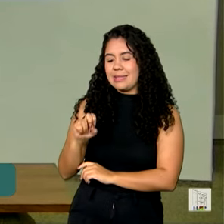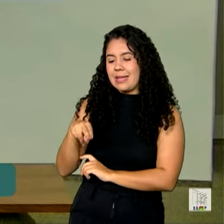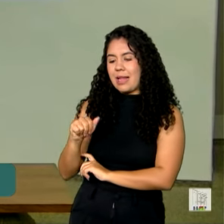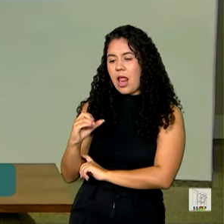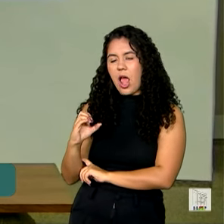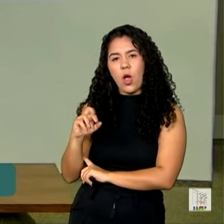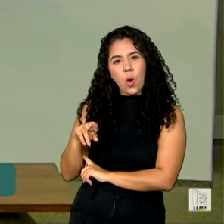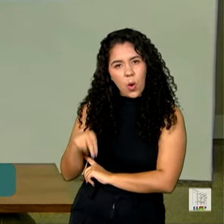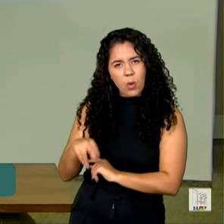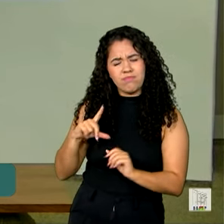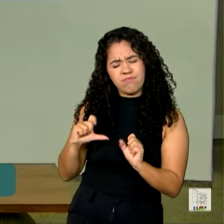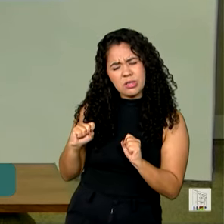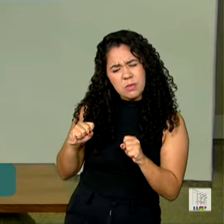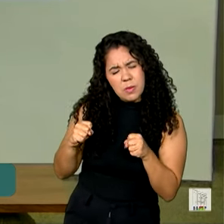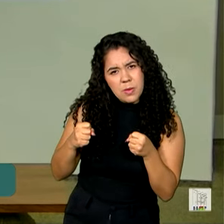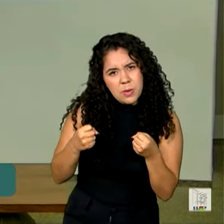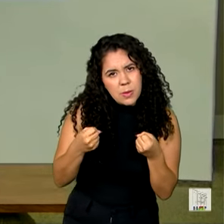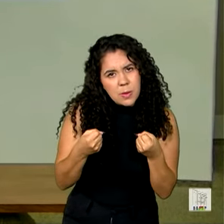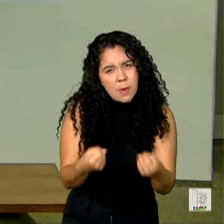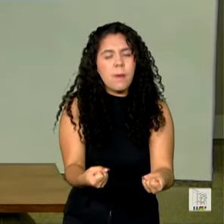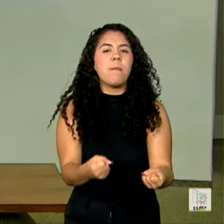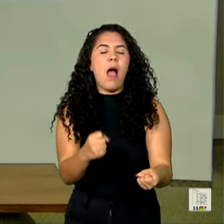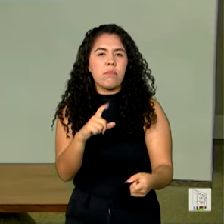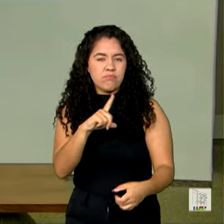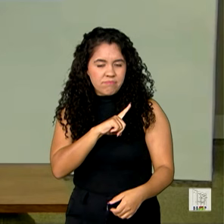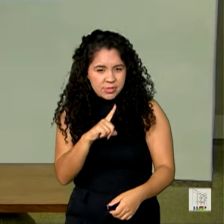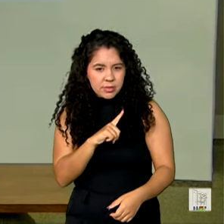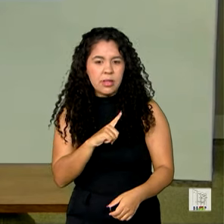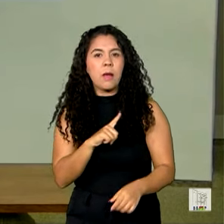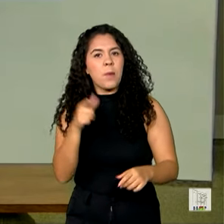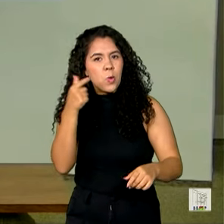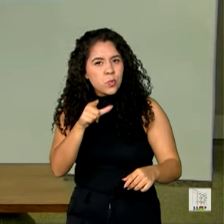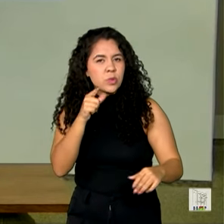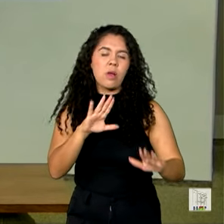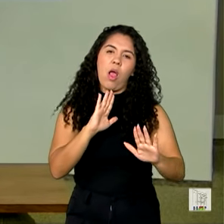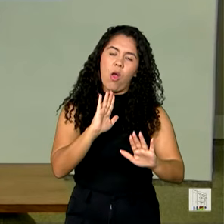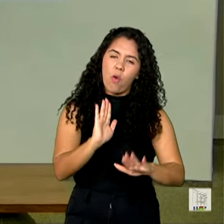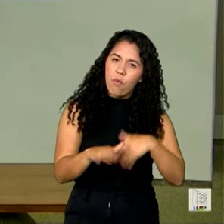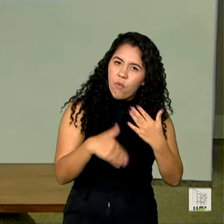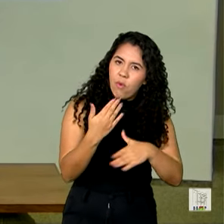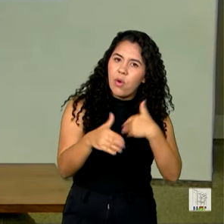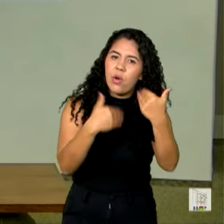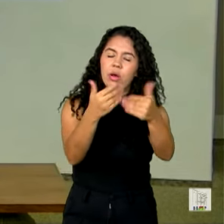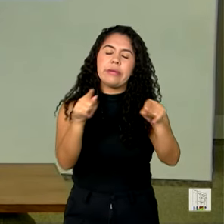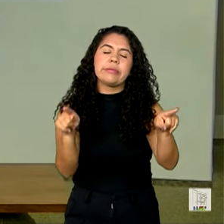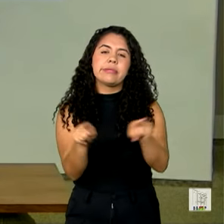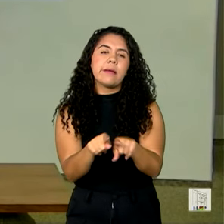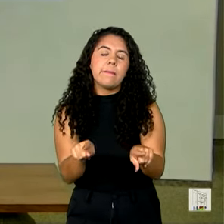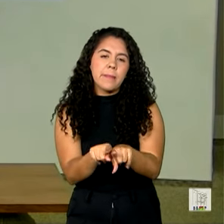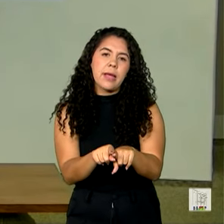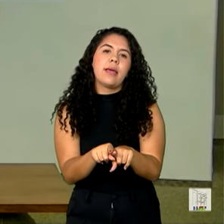parceria com a subsecretaria de TI, para que ela continue evoluindo, para que ela continue